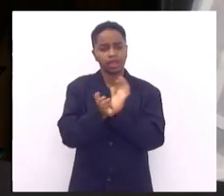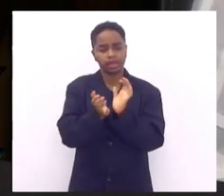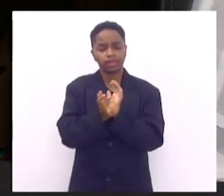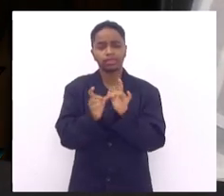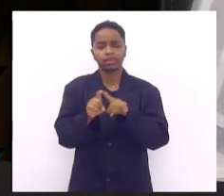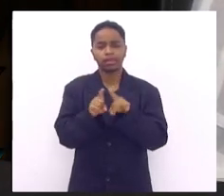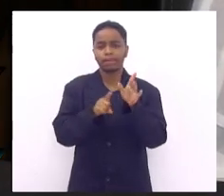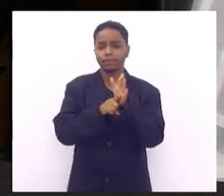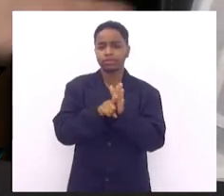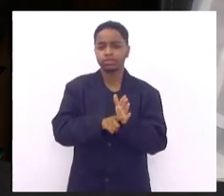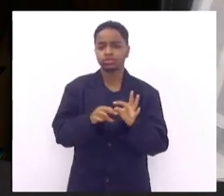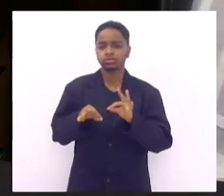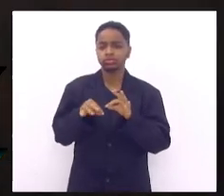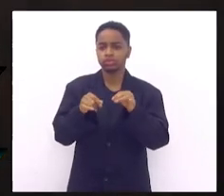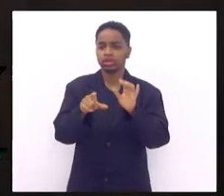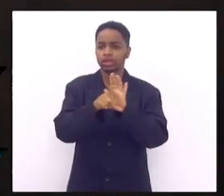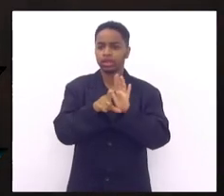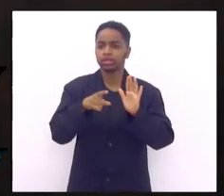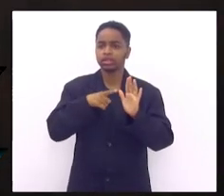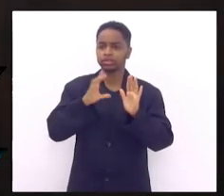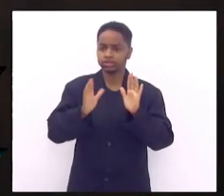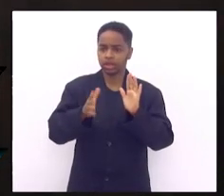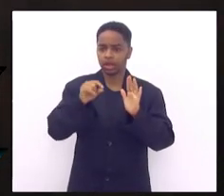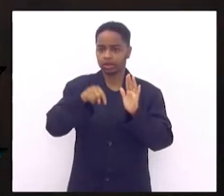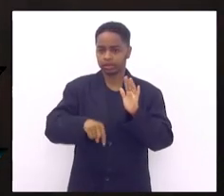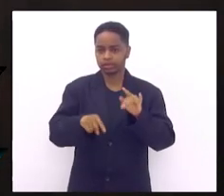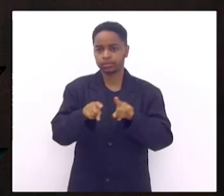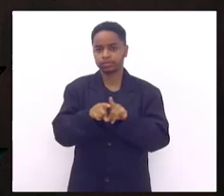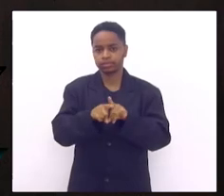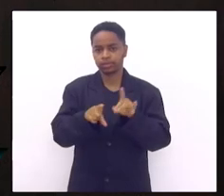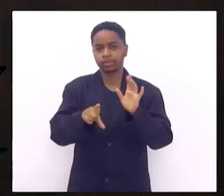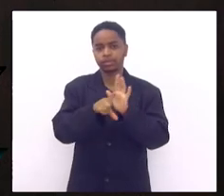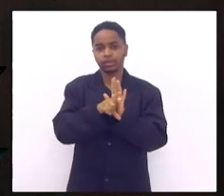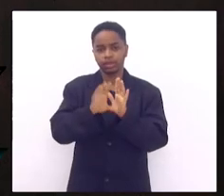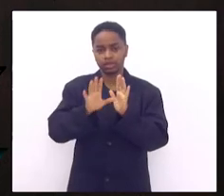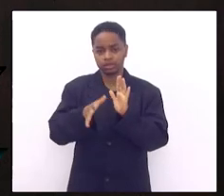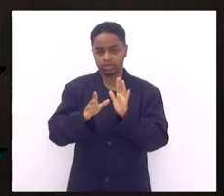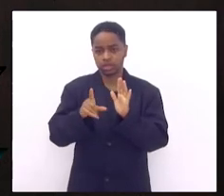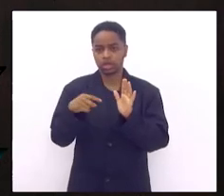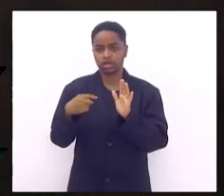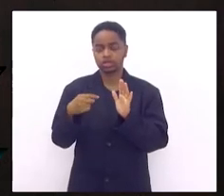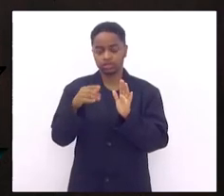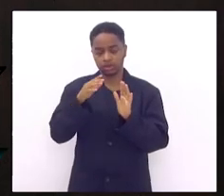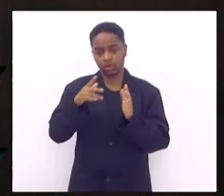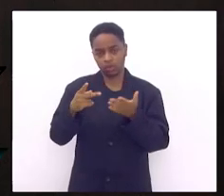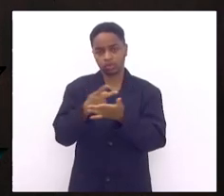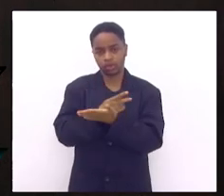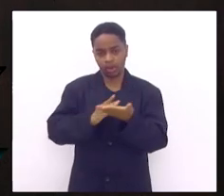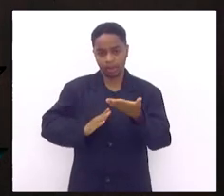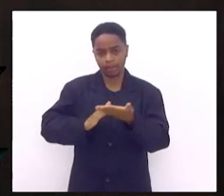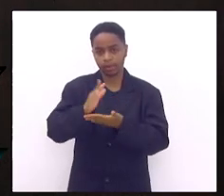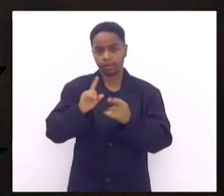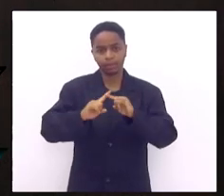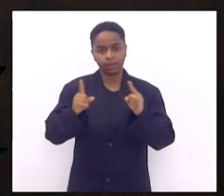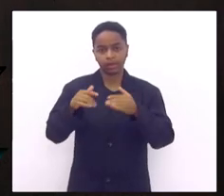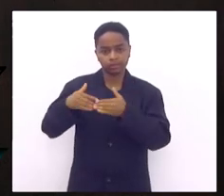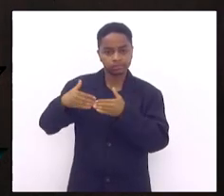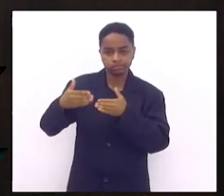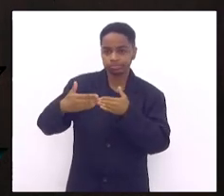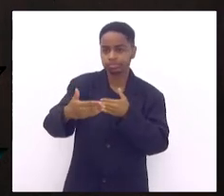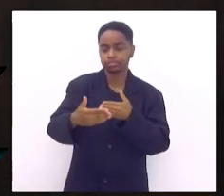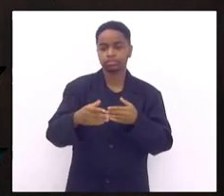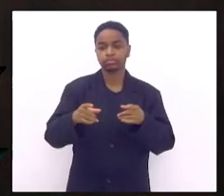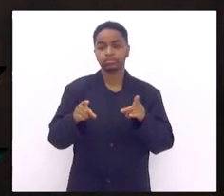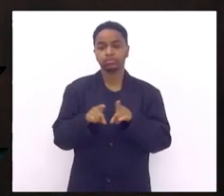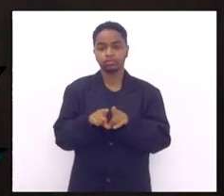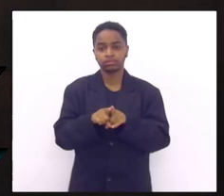leis que já haviam na casa várias leis que não pegaram que foram inclusive aprovadas e que não foram à frente e